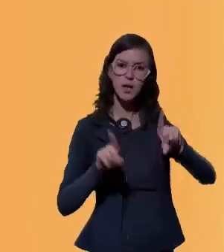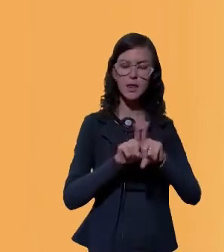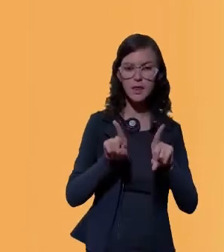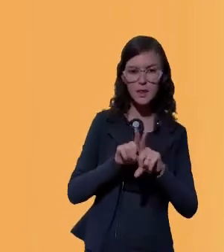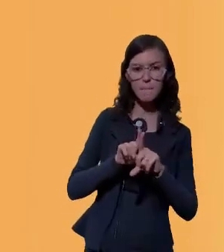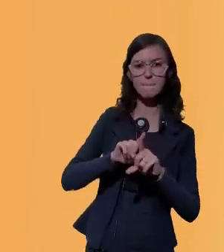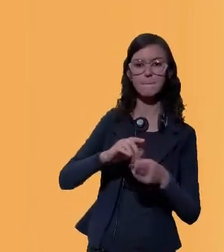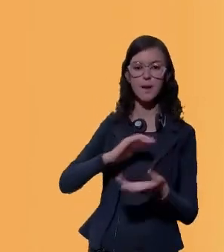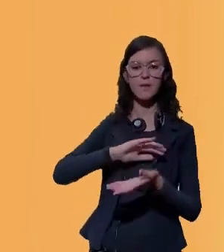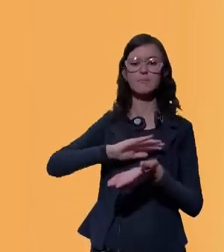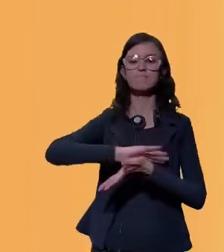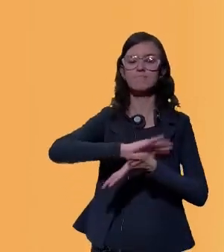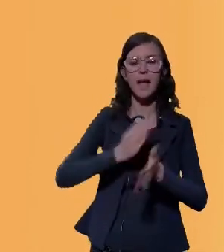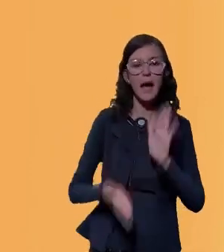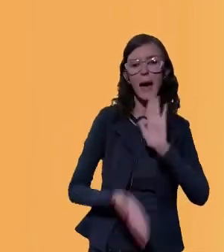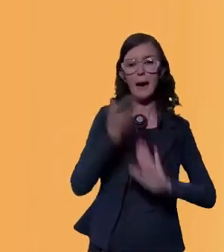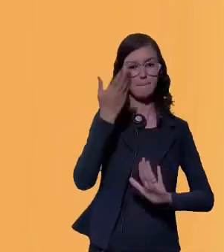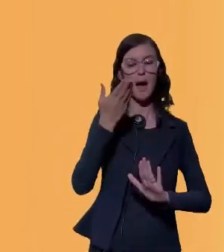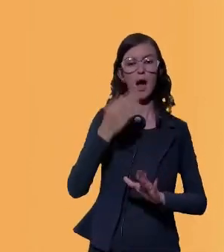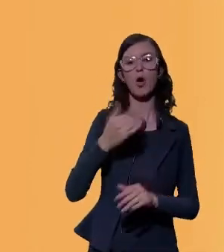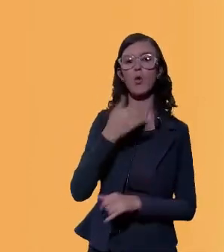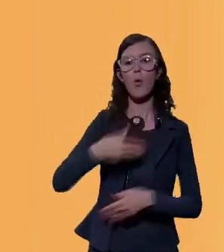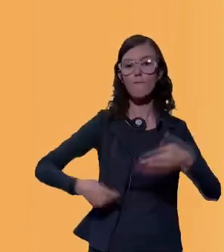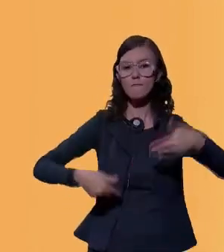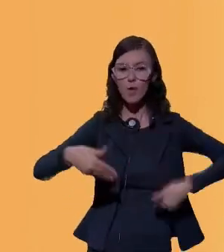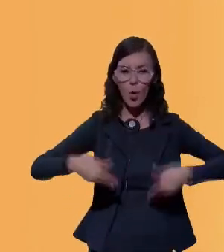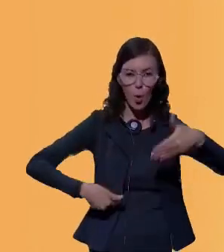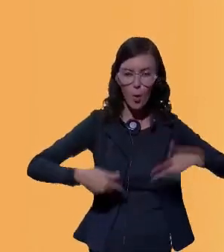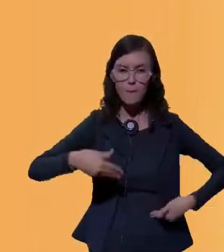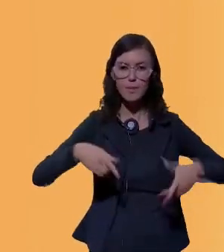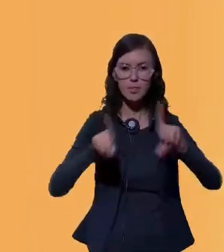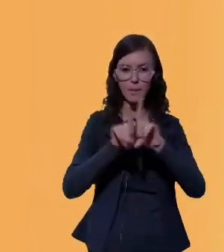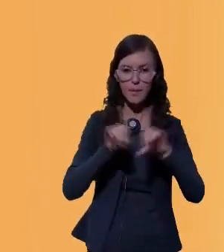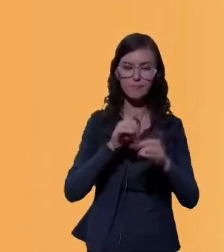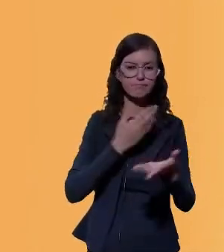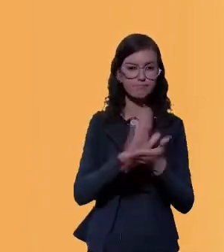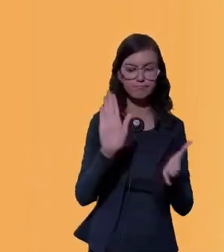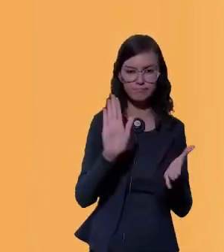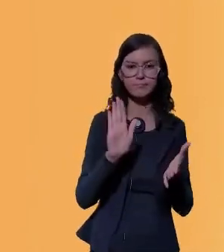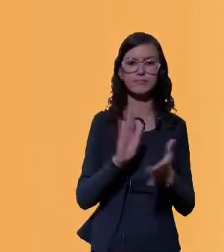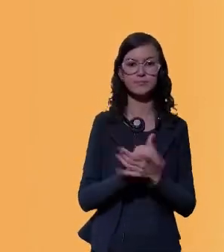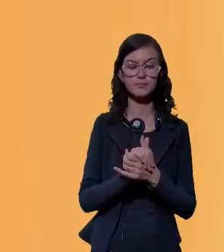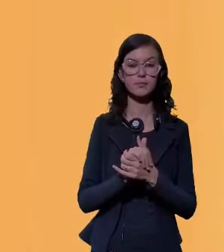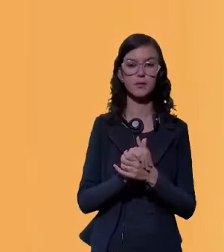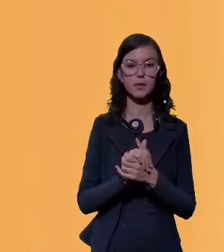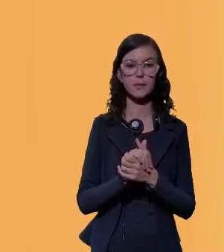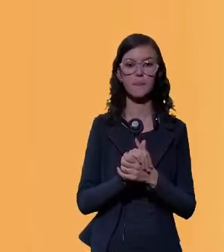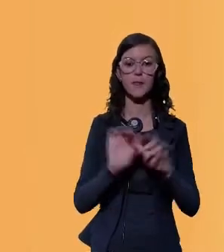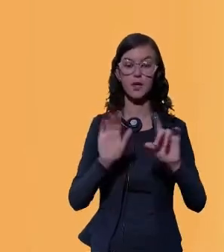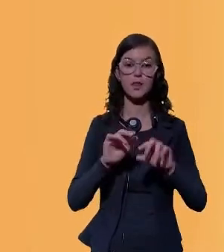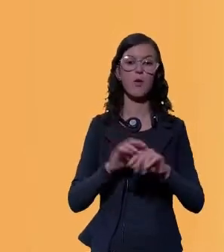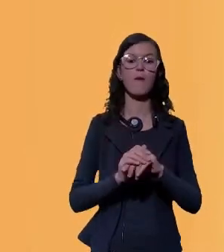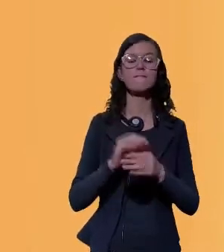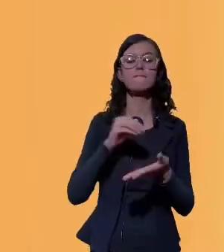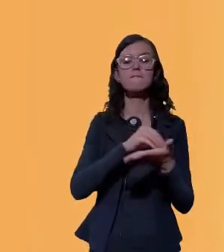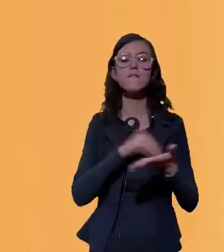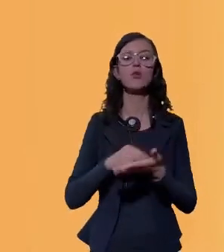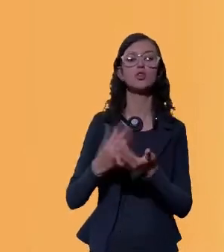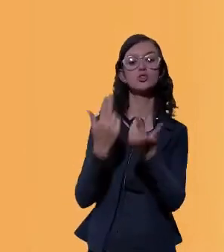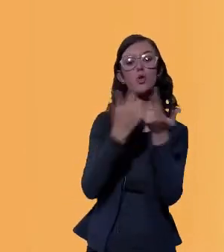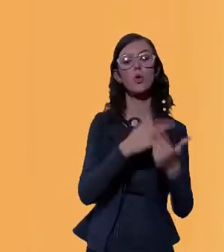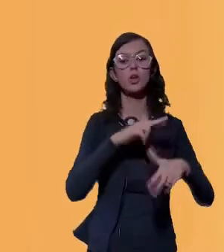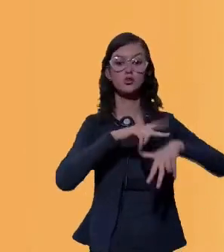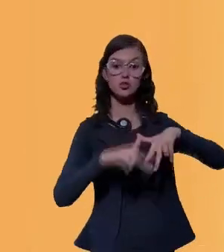da fome como os principais desafios de desenvolvimento do Brasil hoje. A desigualdade de gênero não caminha só. como a gente